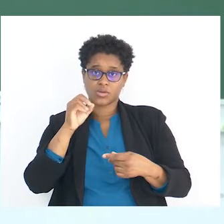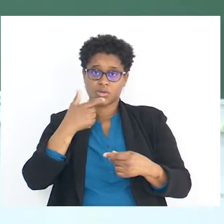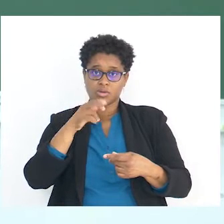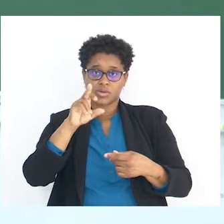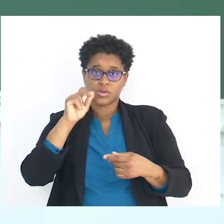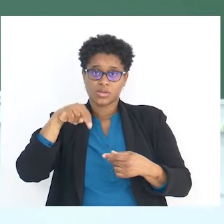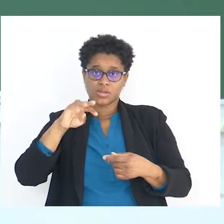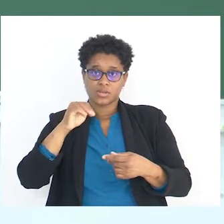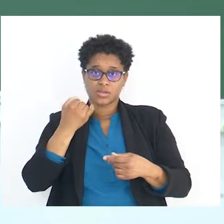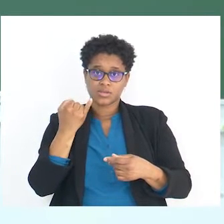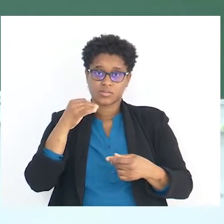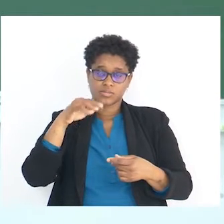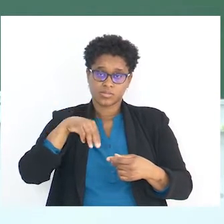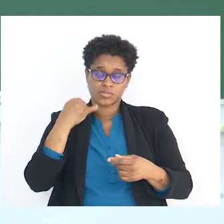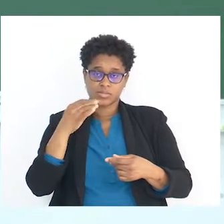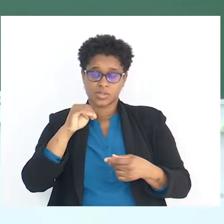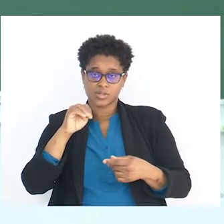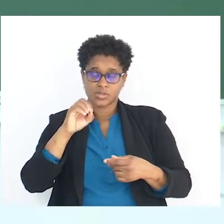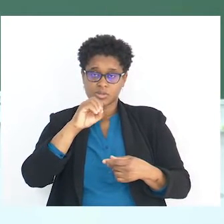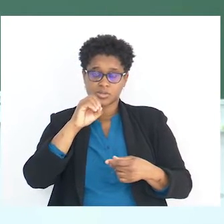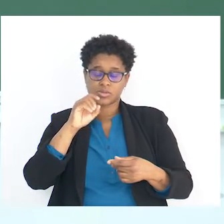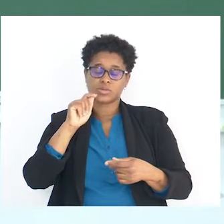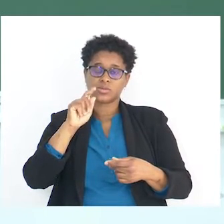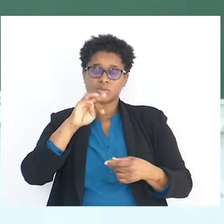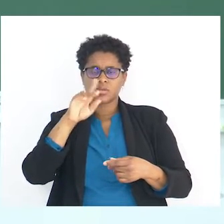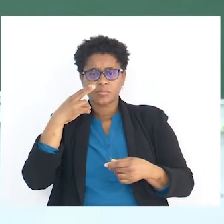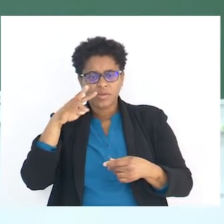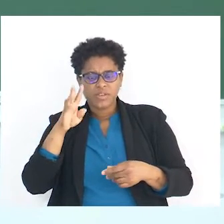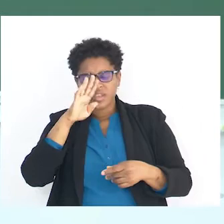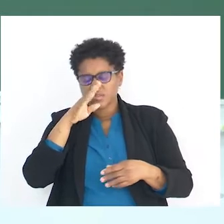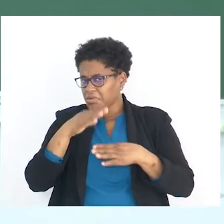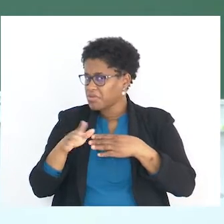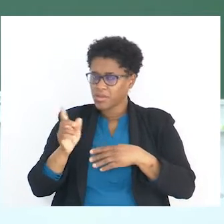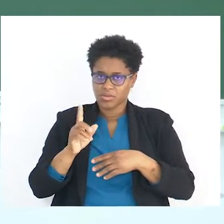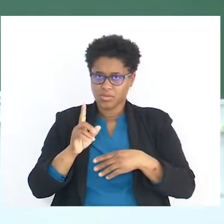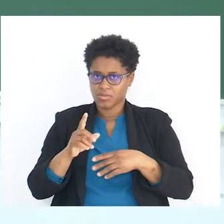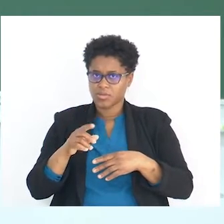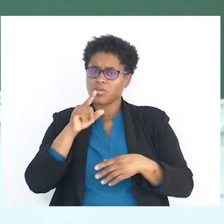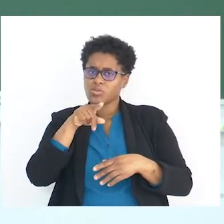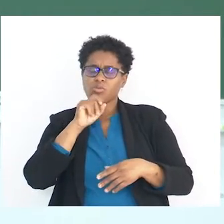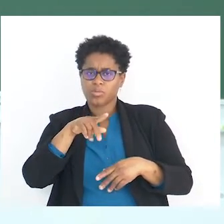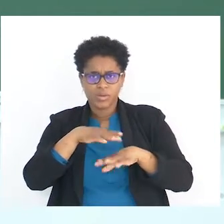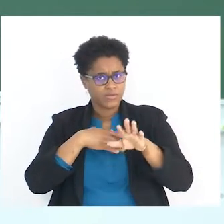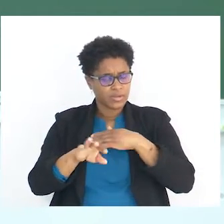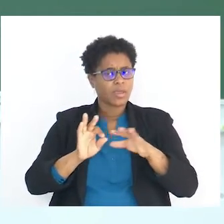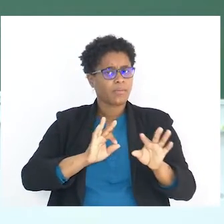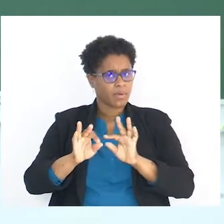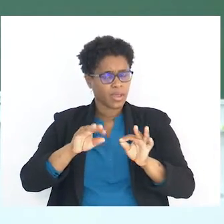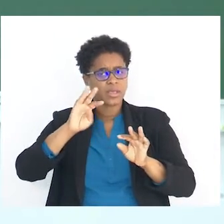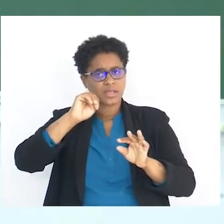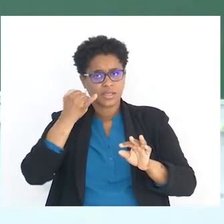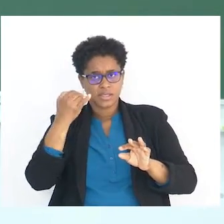Só para veres que, sem sair, sem deturpar nada, tu podes organizar a tua síntese.